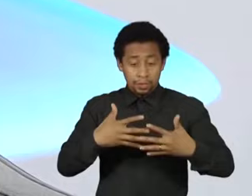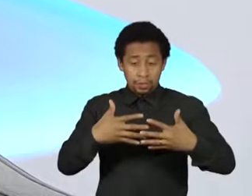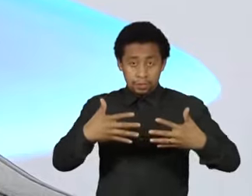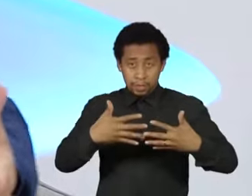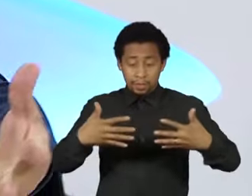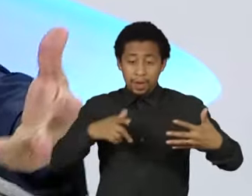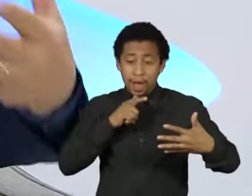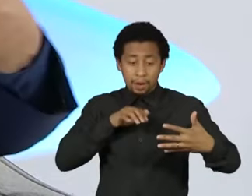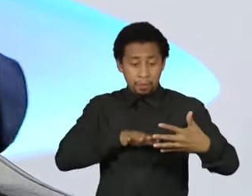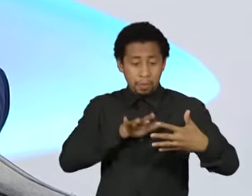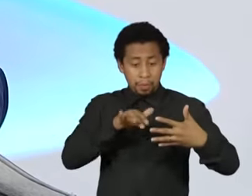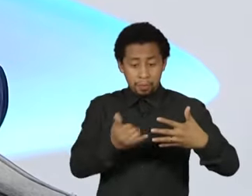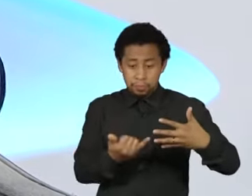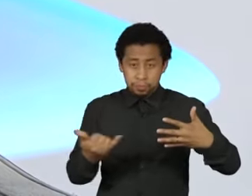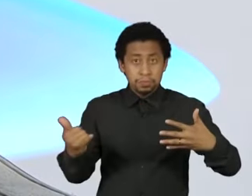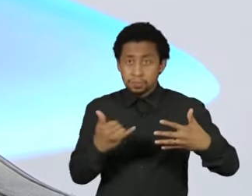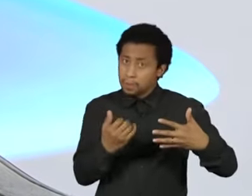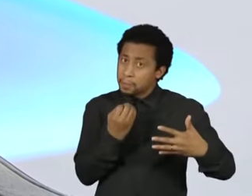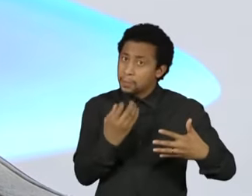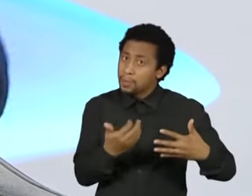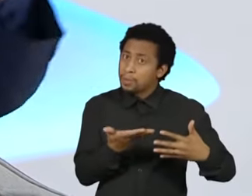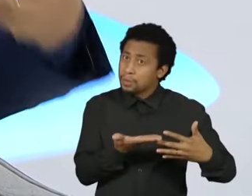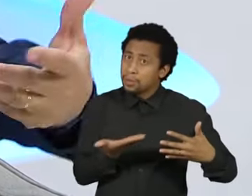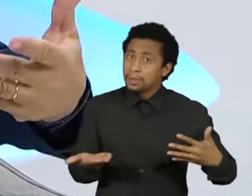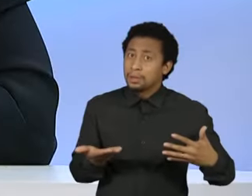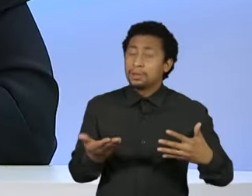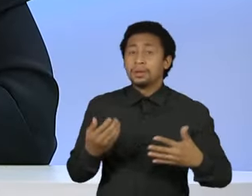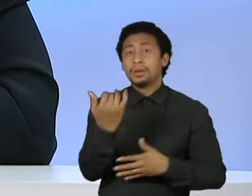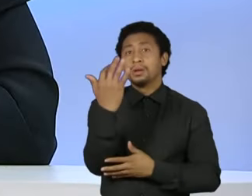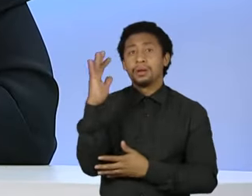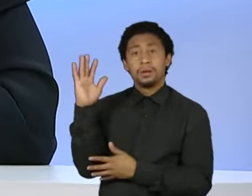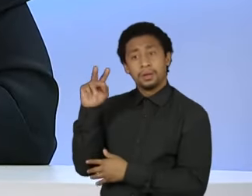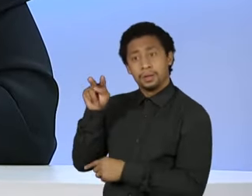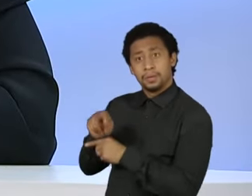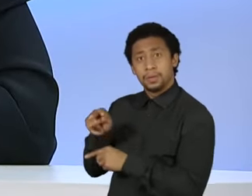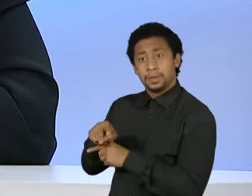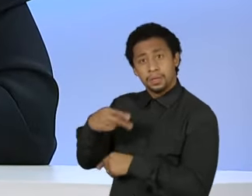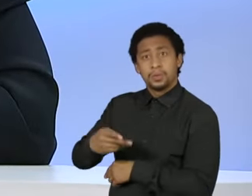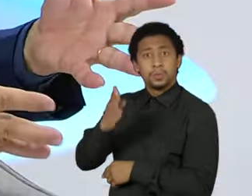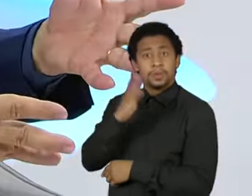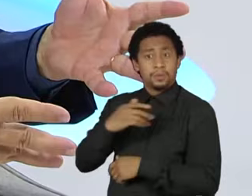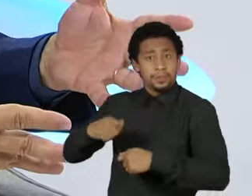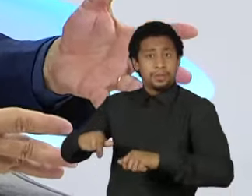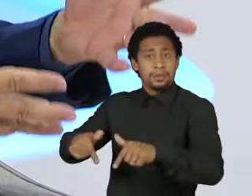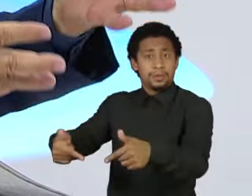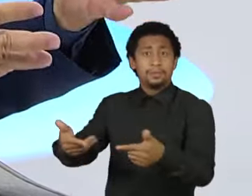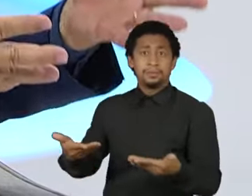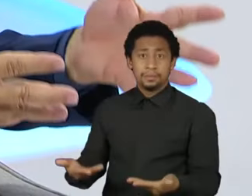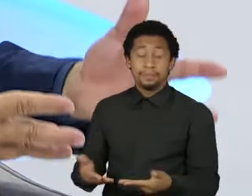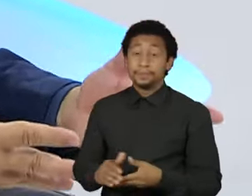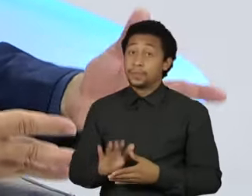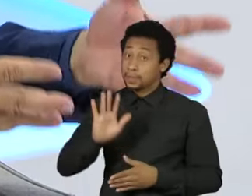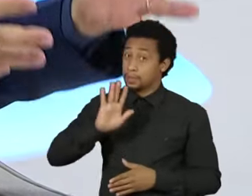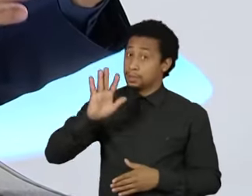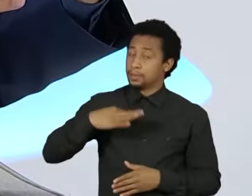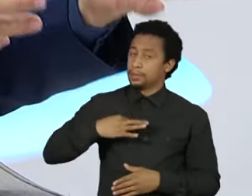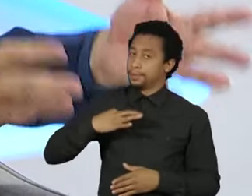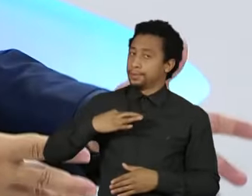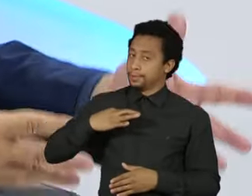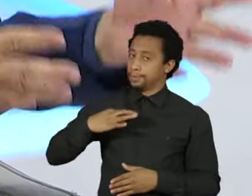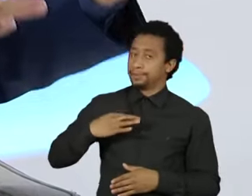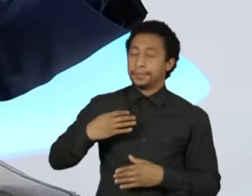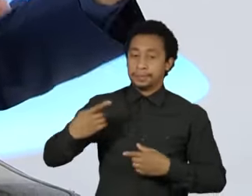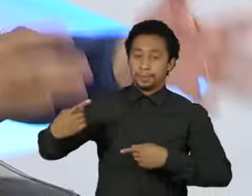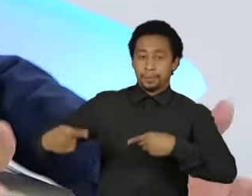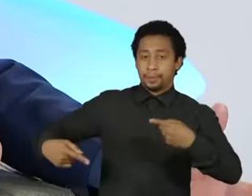floresta tropical que nós temos e assim por diante. Quer dizer, precisa sentar sabendo o que fazer. Agora, uma campanha destituída de